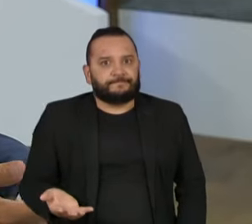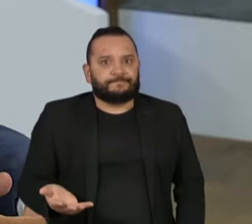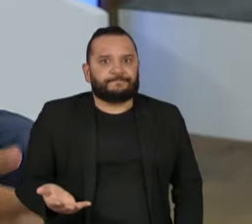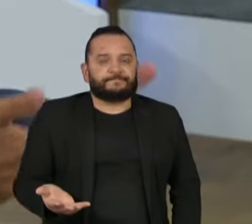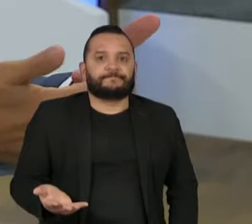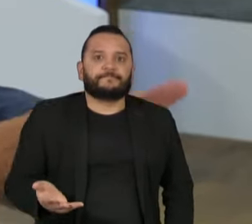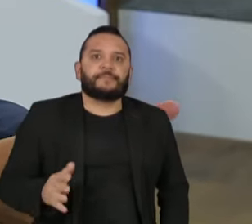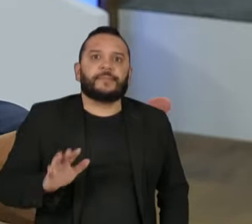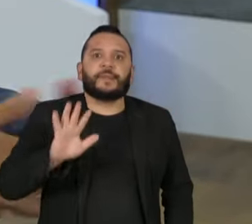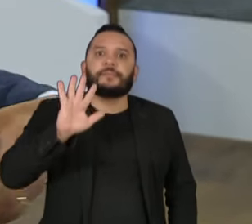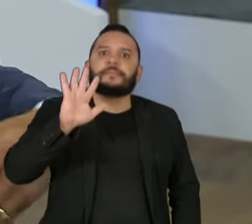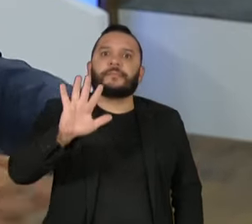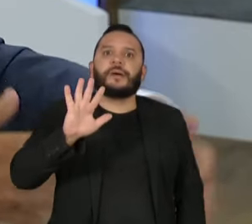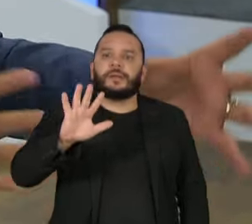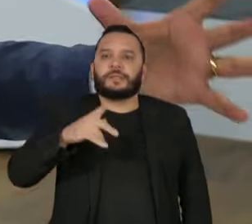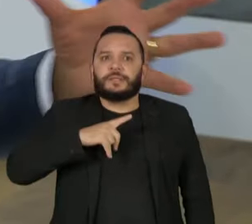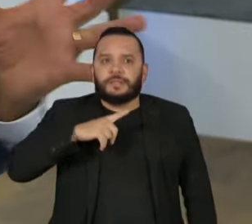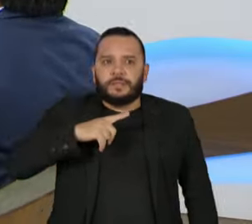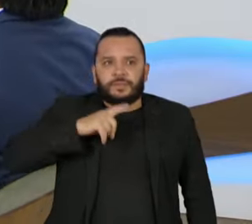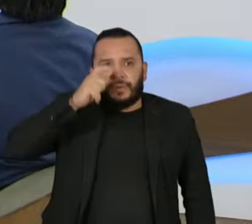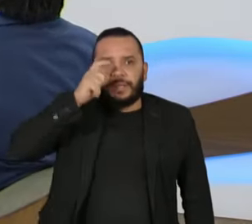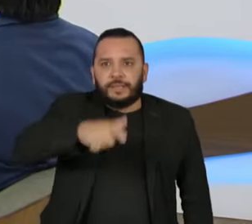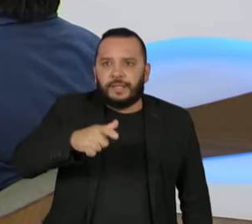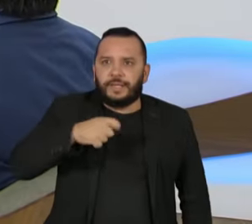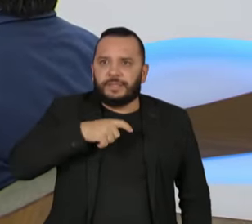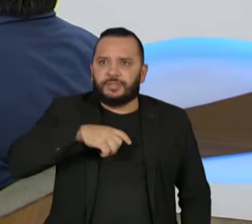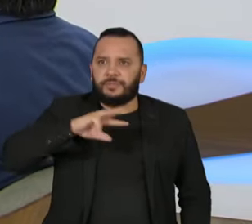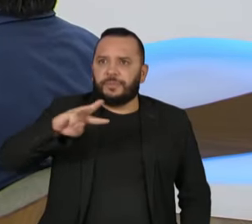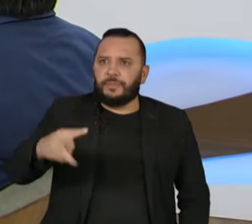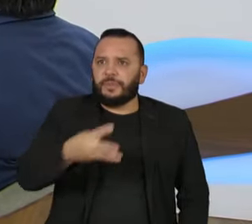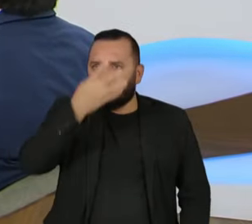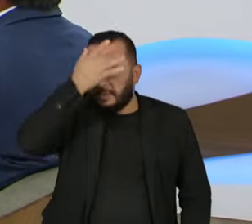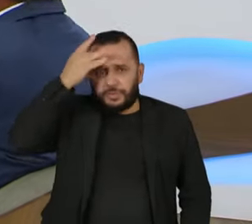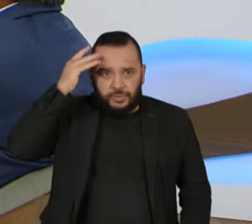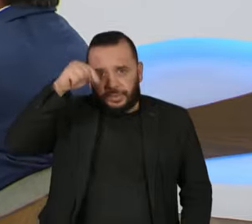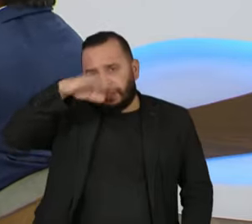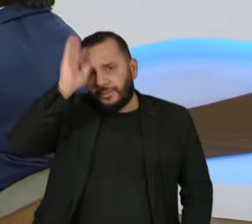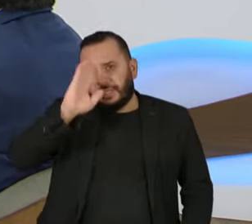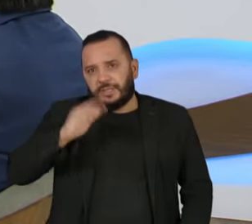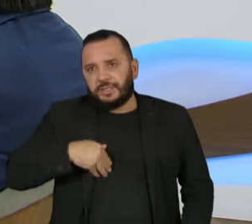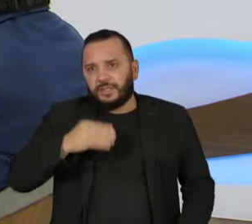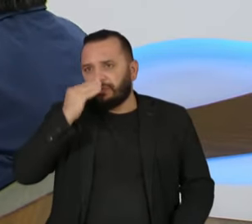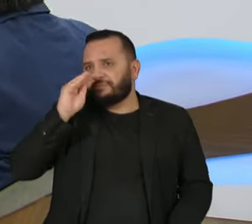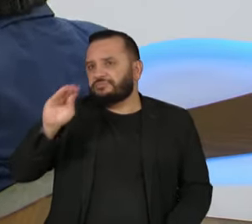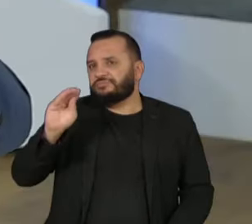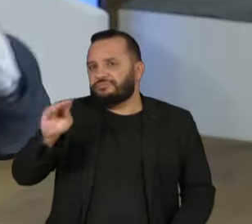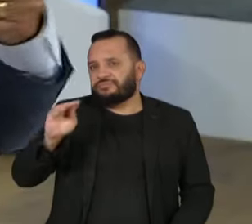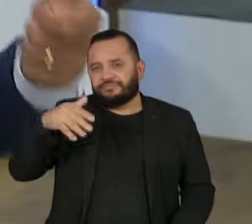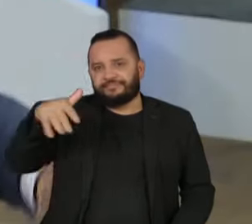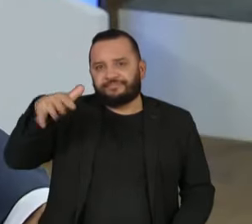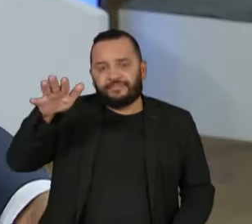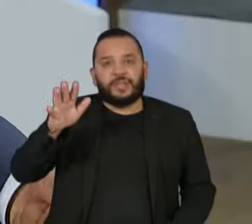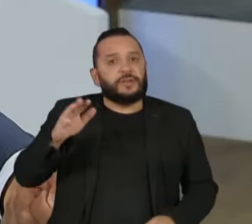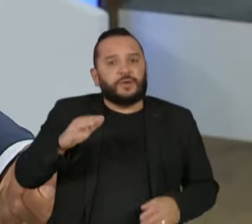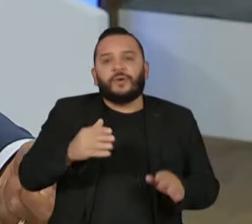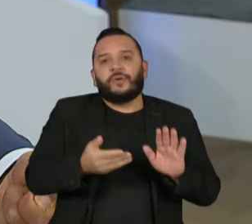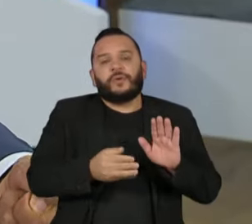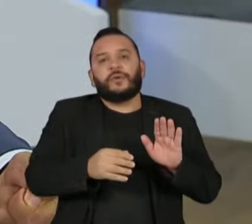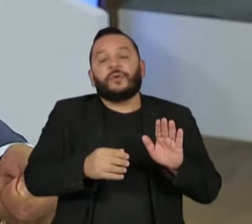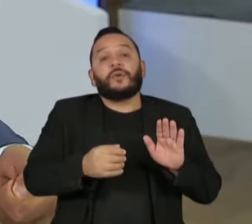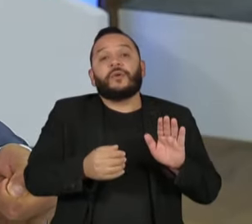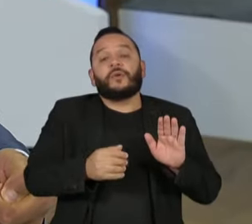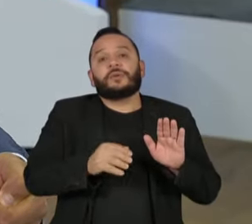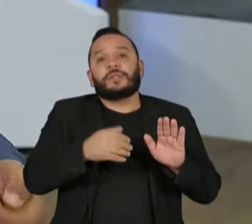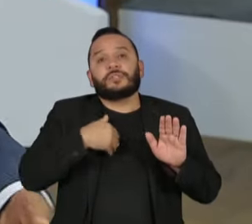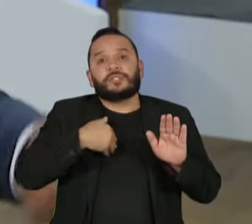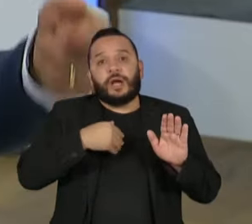os interesses de milhões de pessoas do Brasil. Deixaram de fora do orçamento. Então, isso aqui não é só um